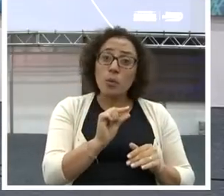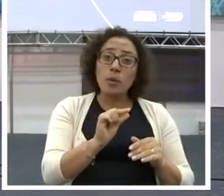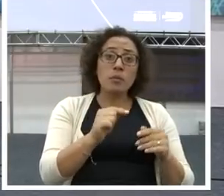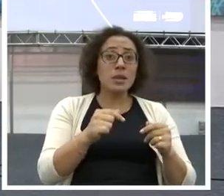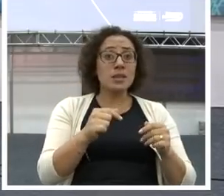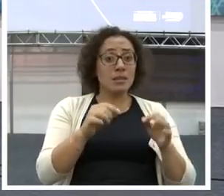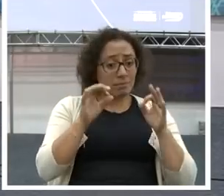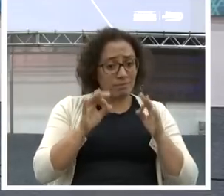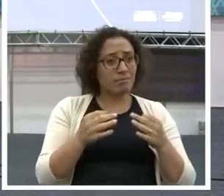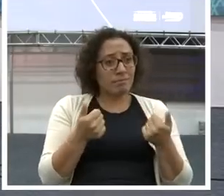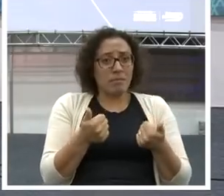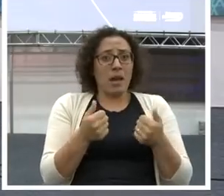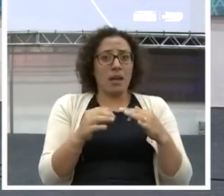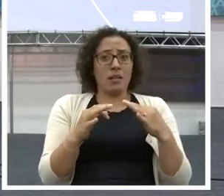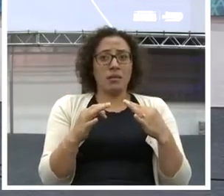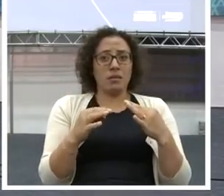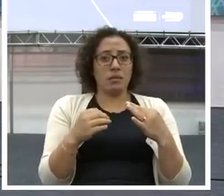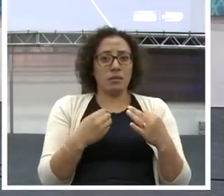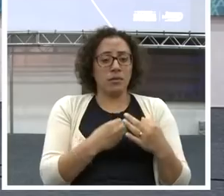dignidade na vida.